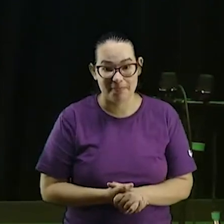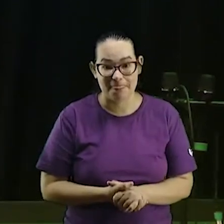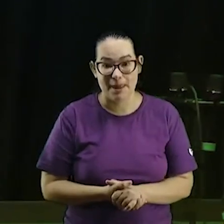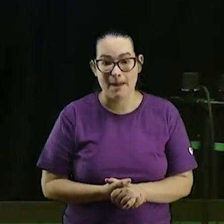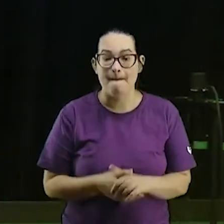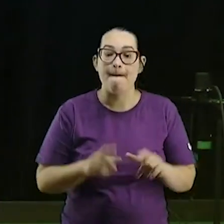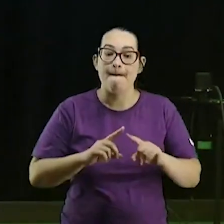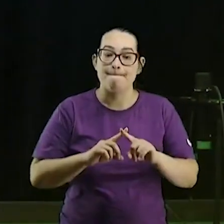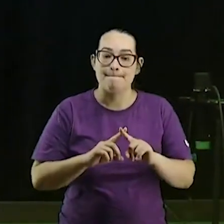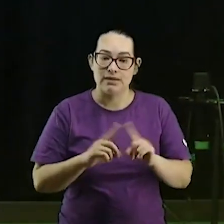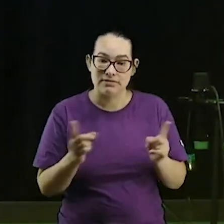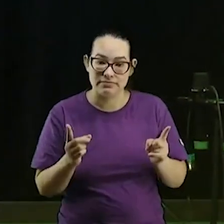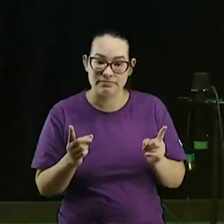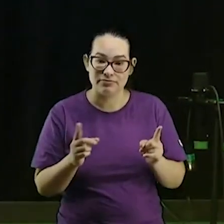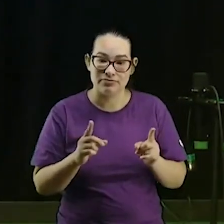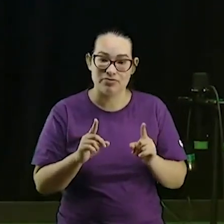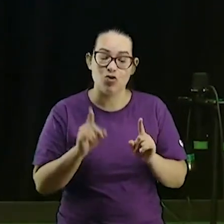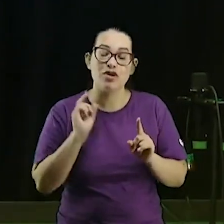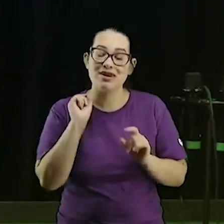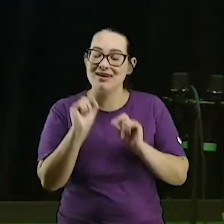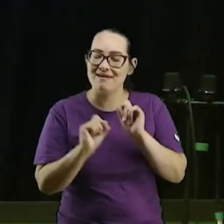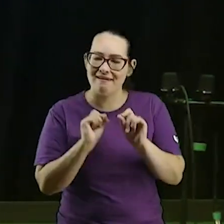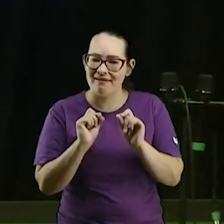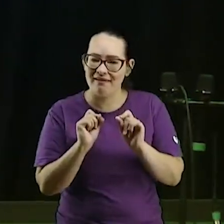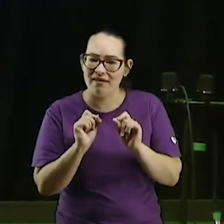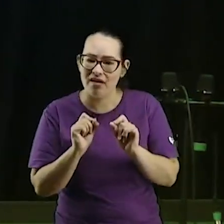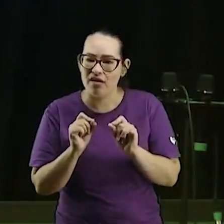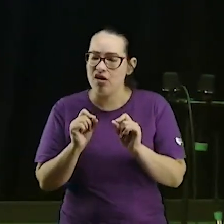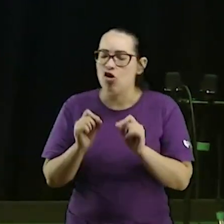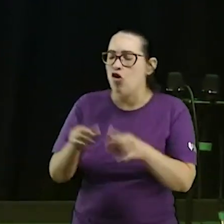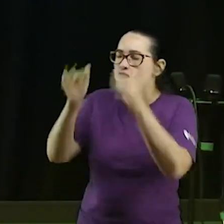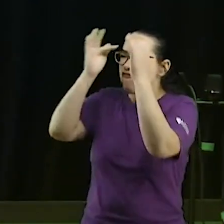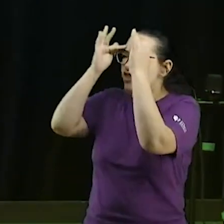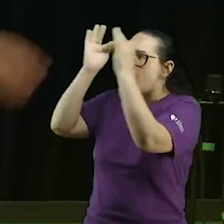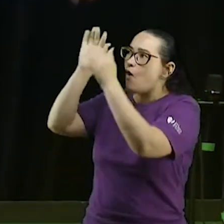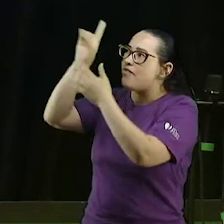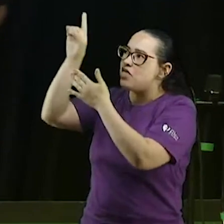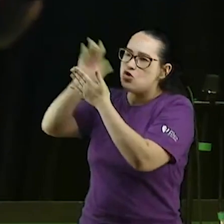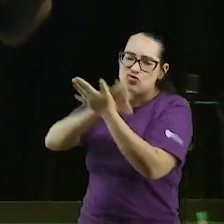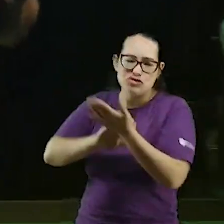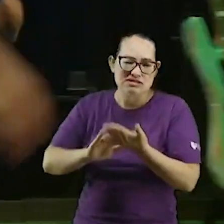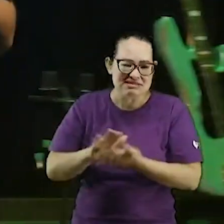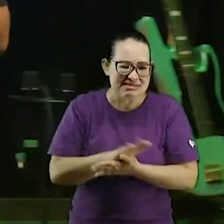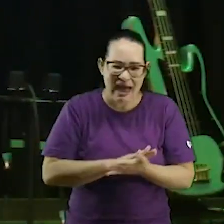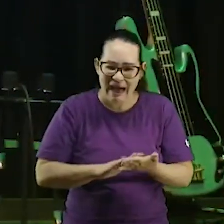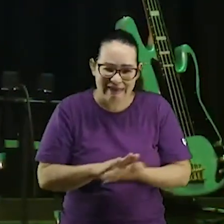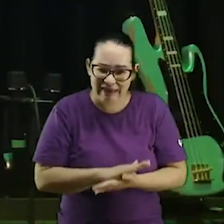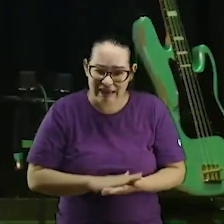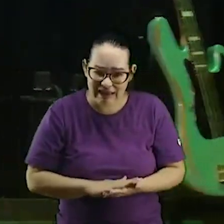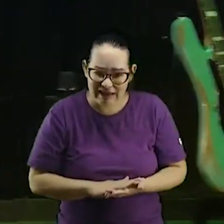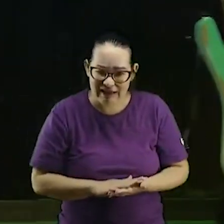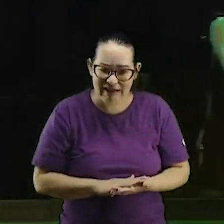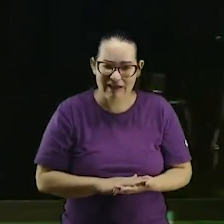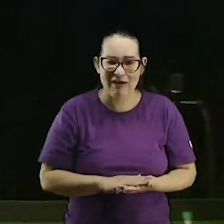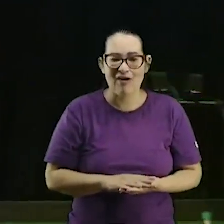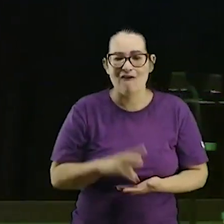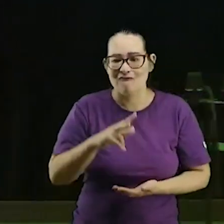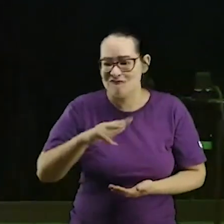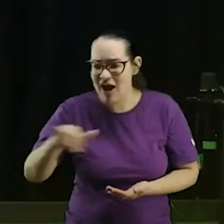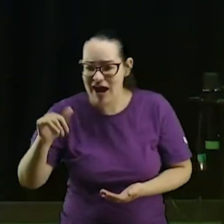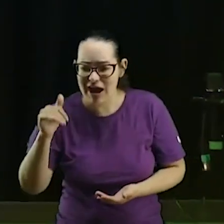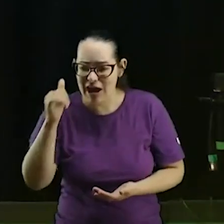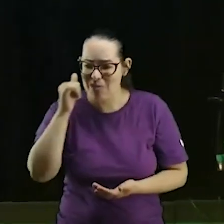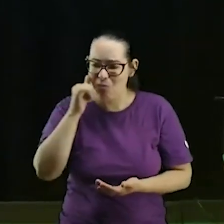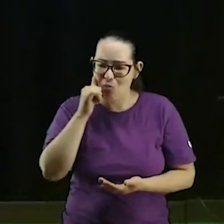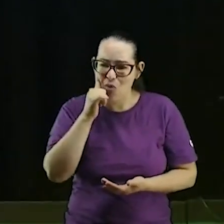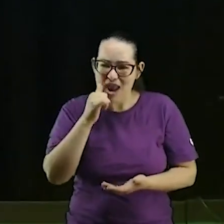mas você financia as trevas e não é fiel ao Senhor vai com a tua mulher vai com teu filho vai